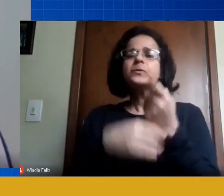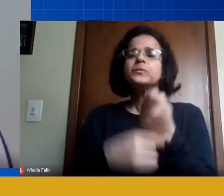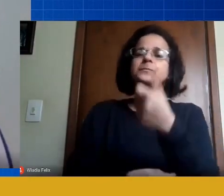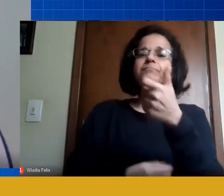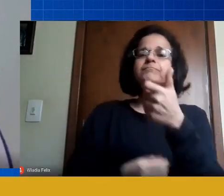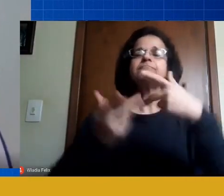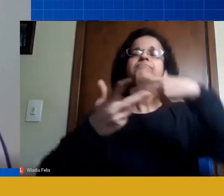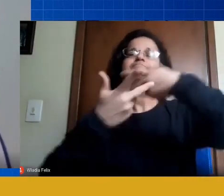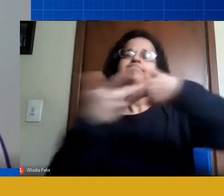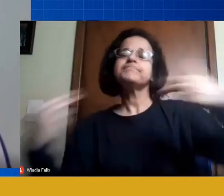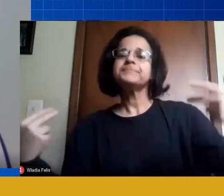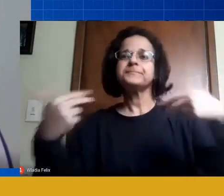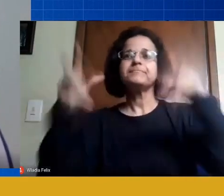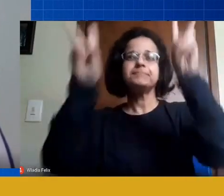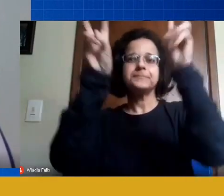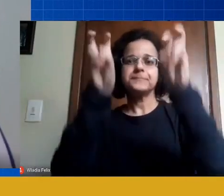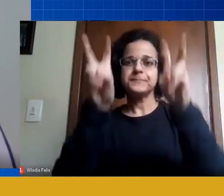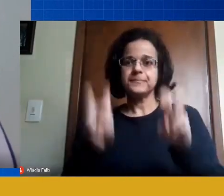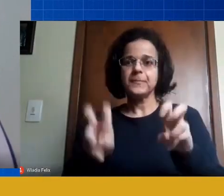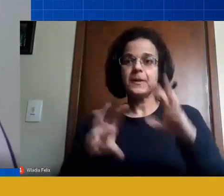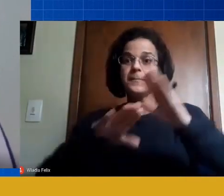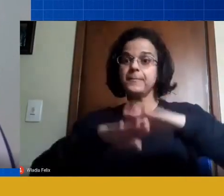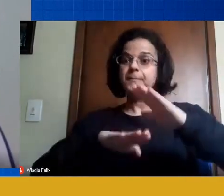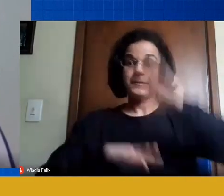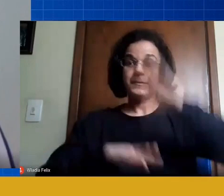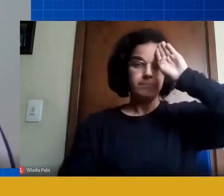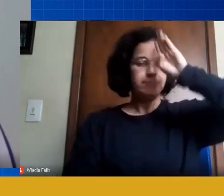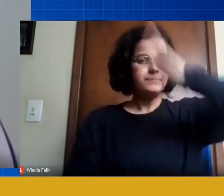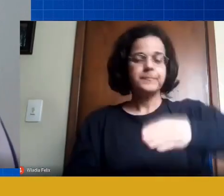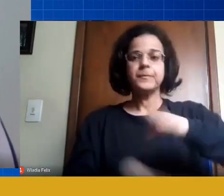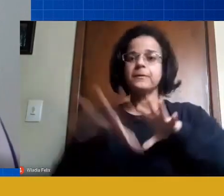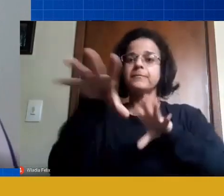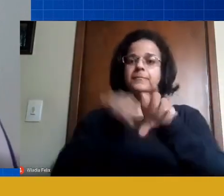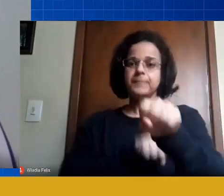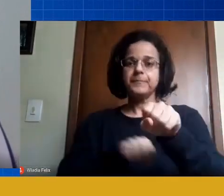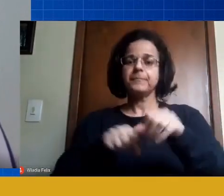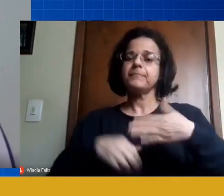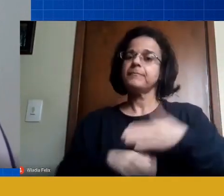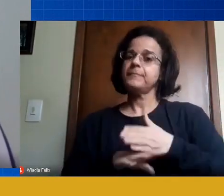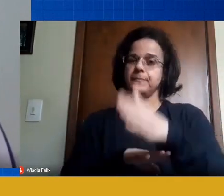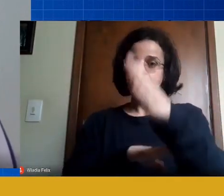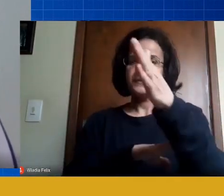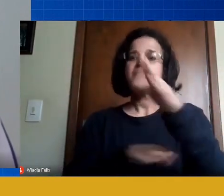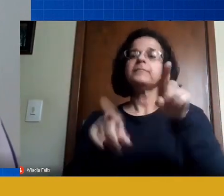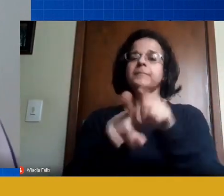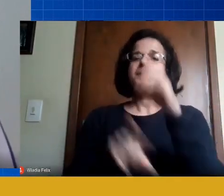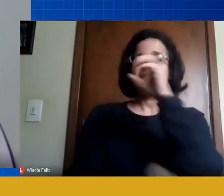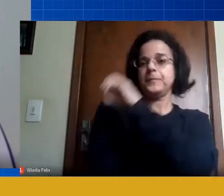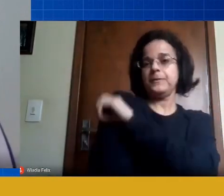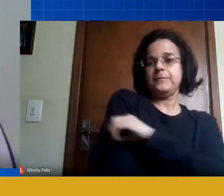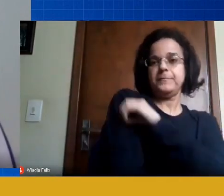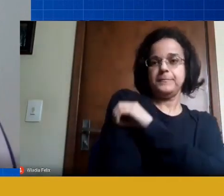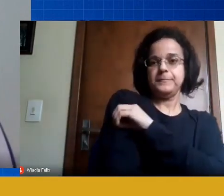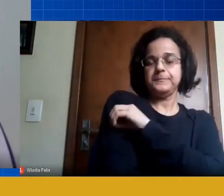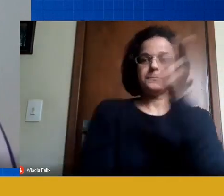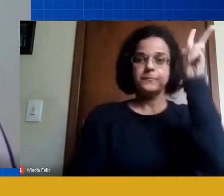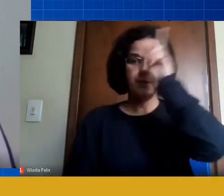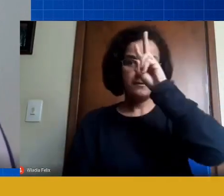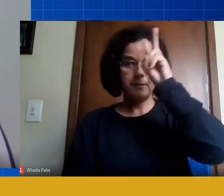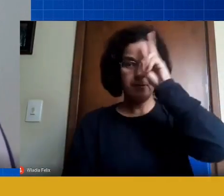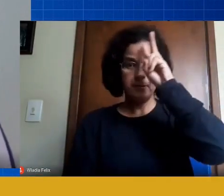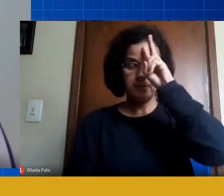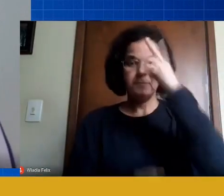várias pautas, mas principalmente no foco da formação continuada e da educação infantil. Lembrando que a educação